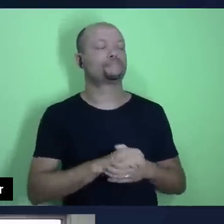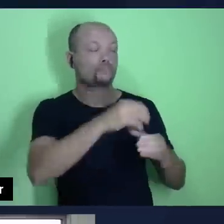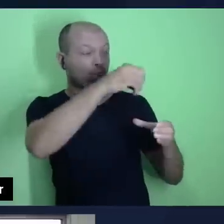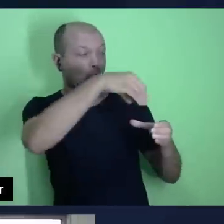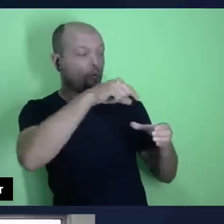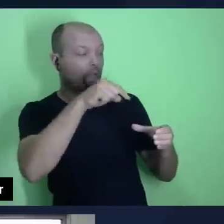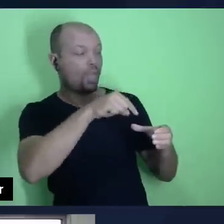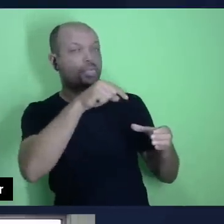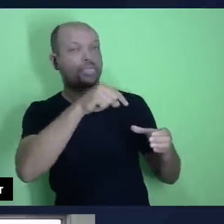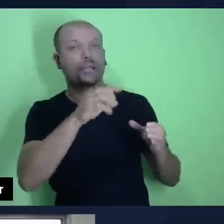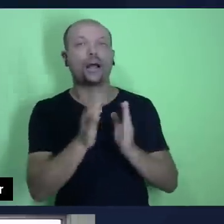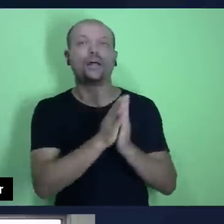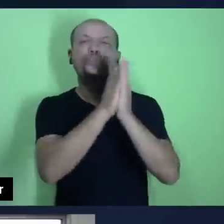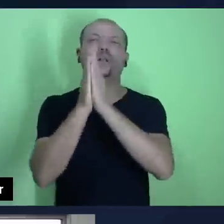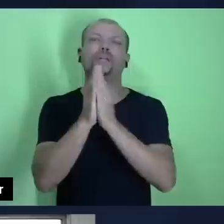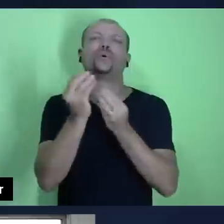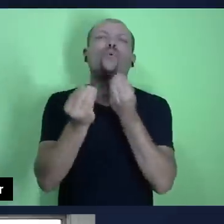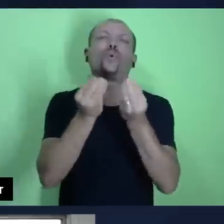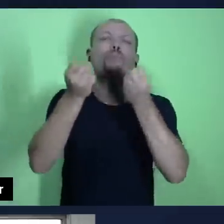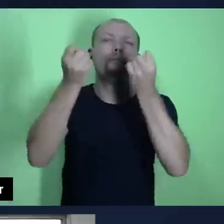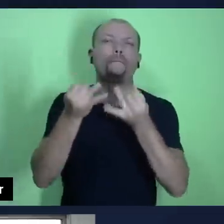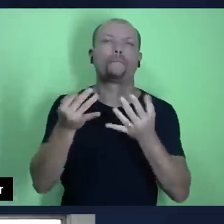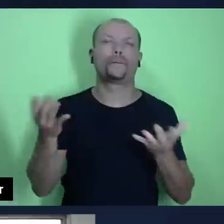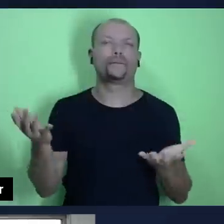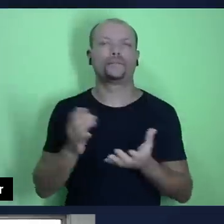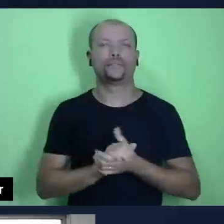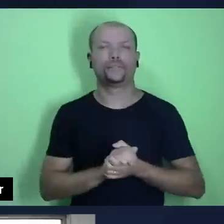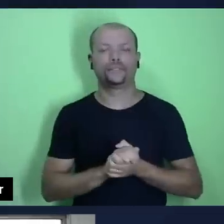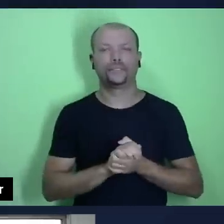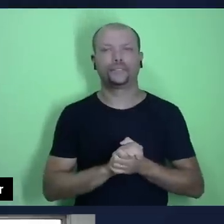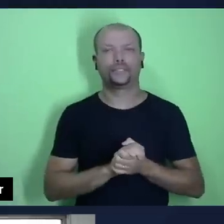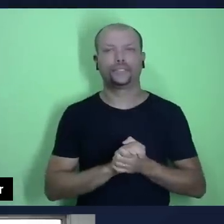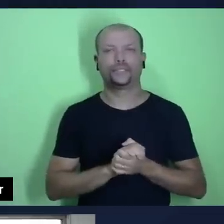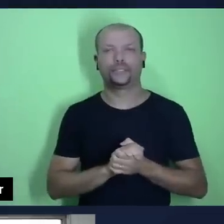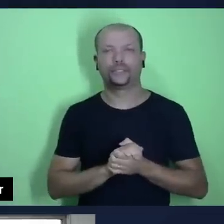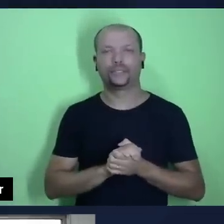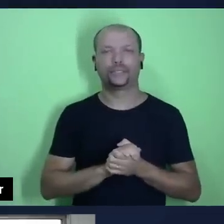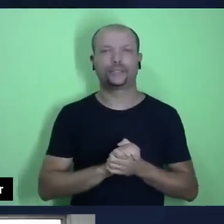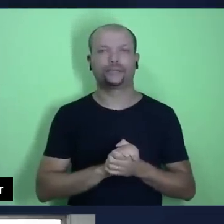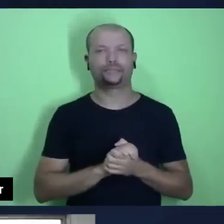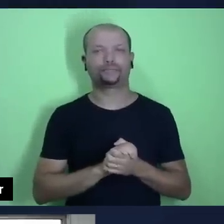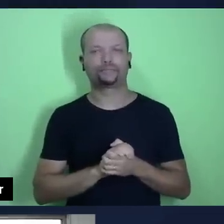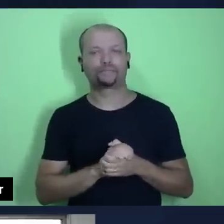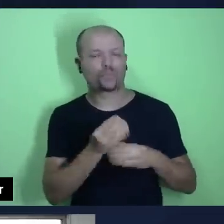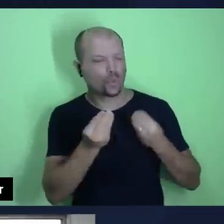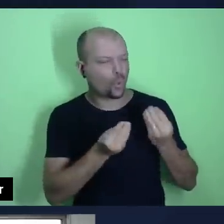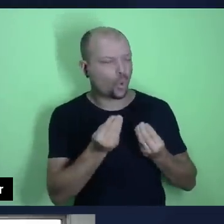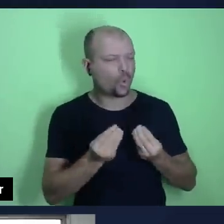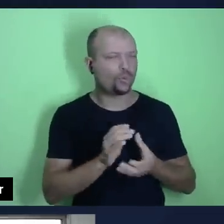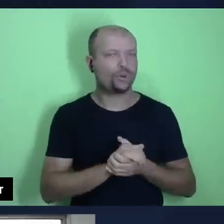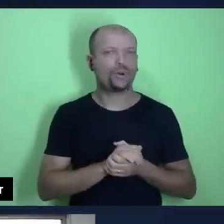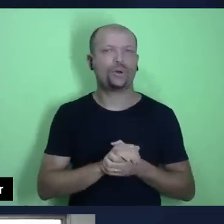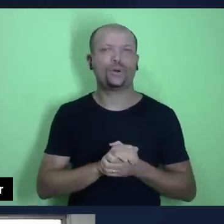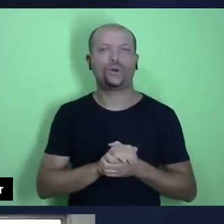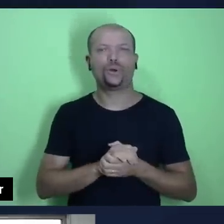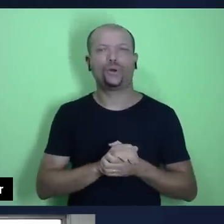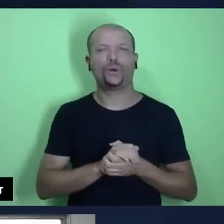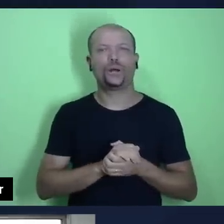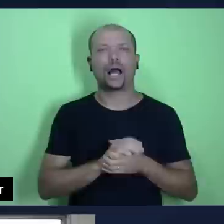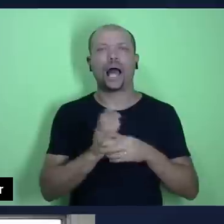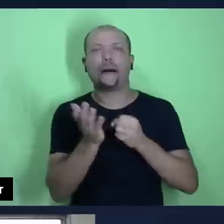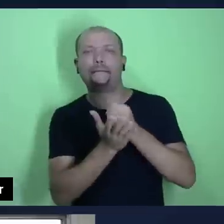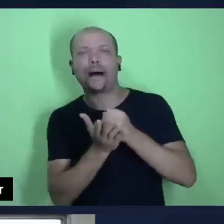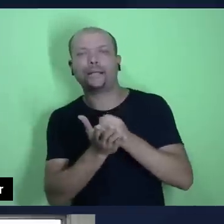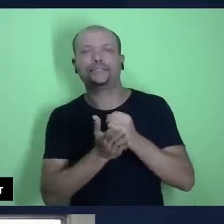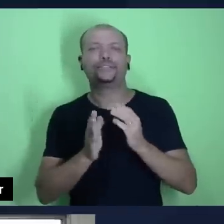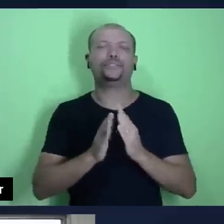a adoração, o que nós poderíamos dizer sobre essa questão de de como eh os princípios de adoração